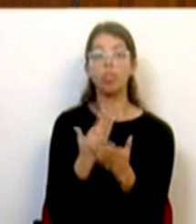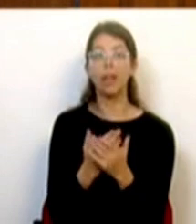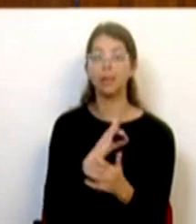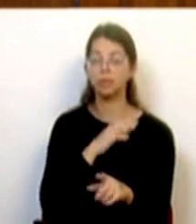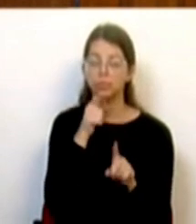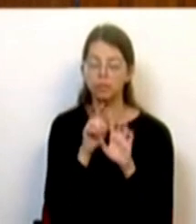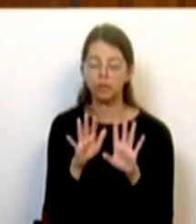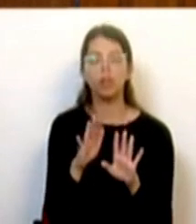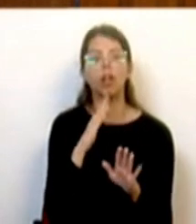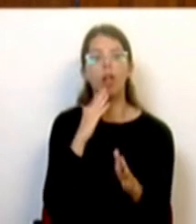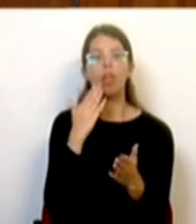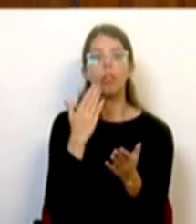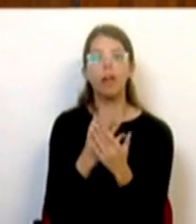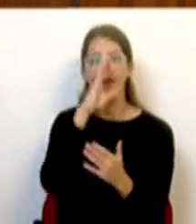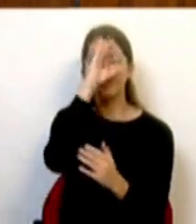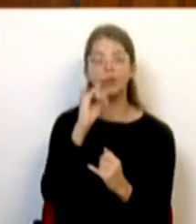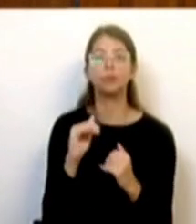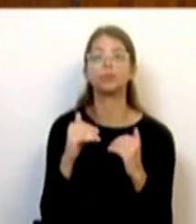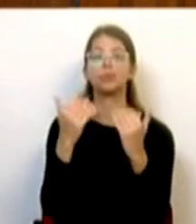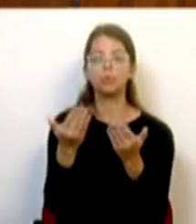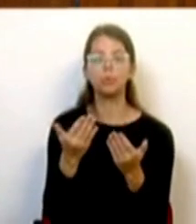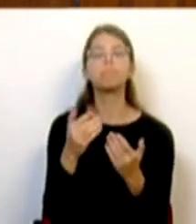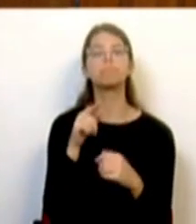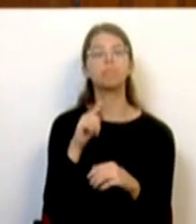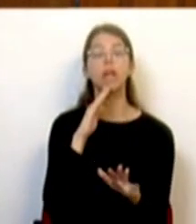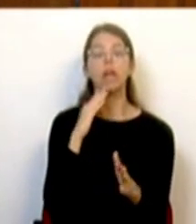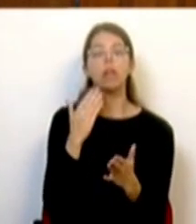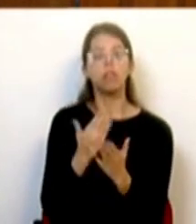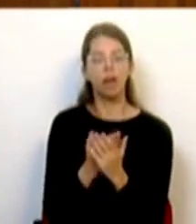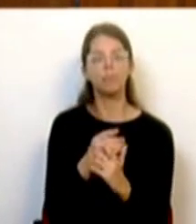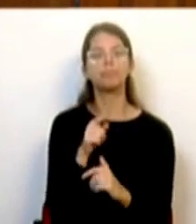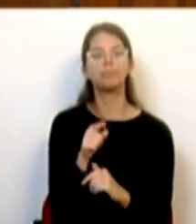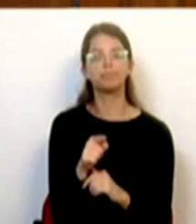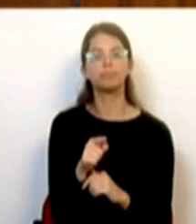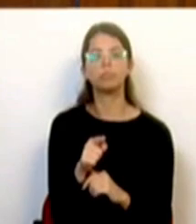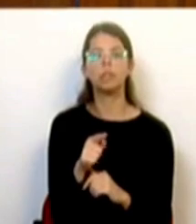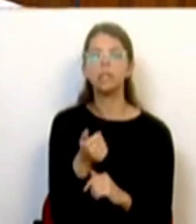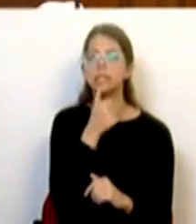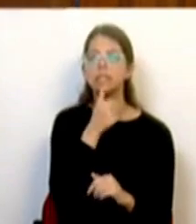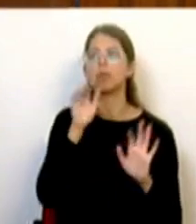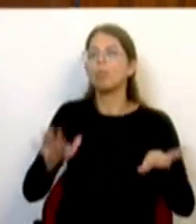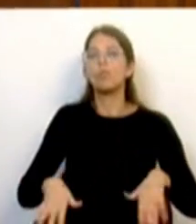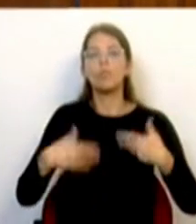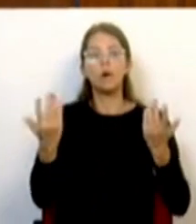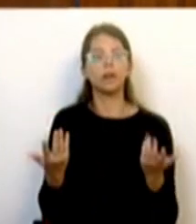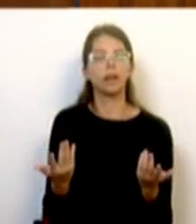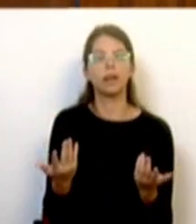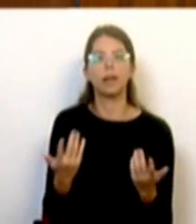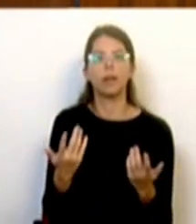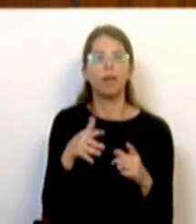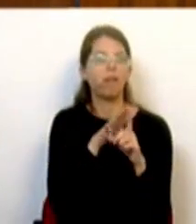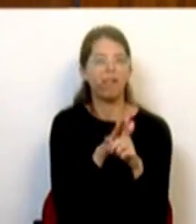Sras. e Srs. Deputados, para os futuros Governos também, não pode resultar de qualquer decisão arbitrária ou